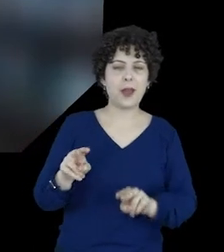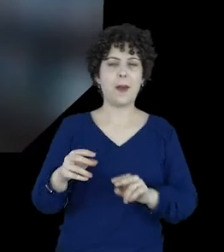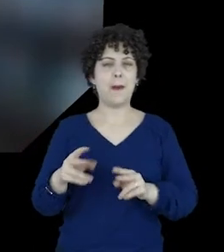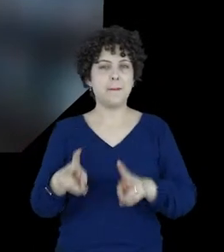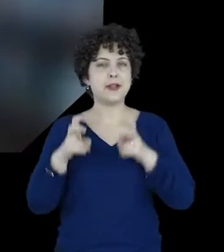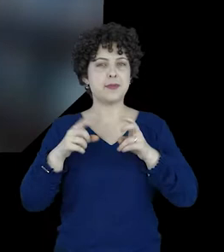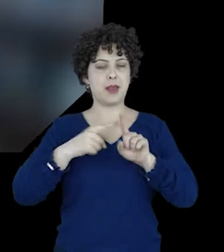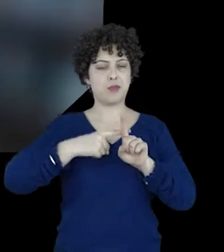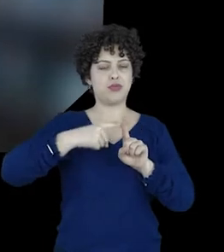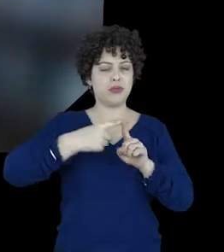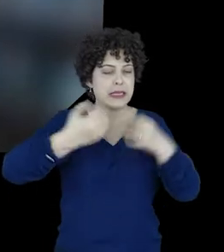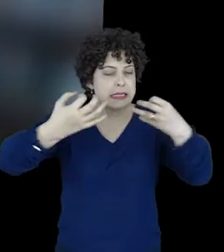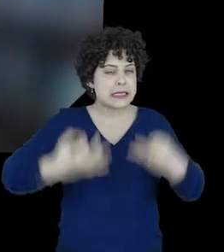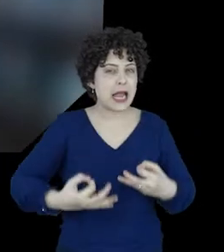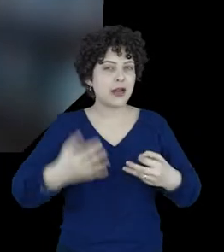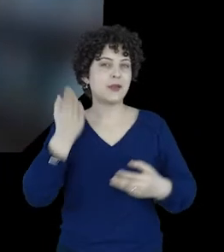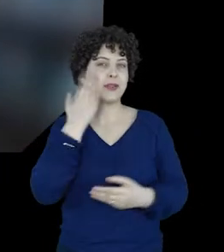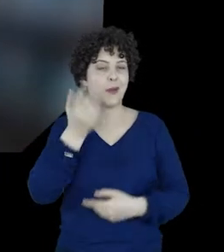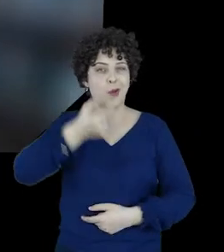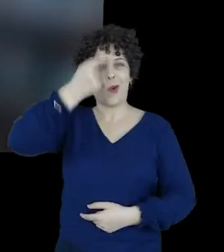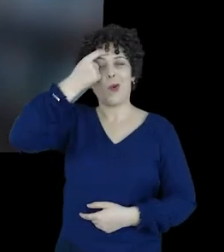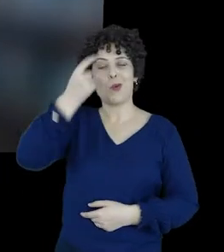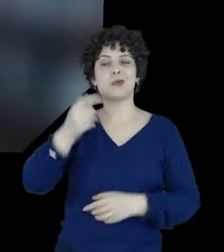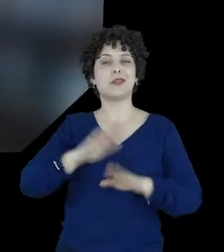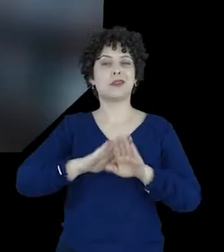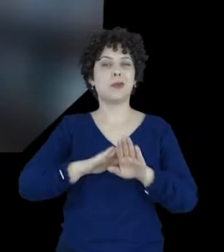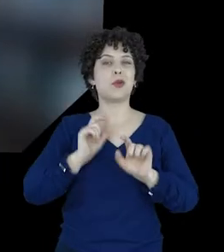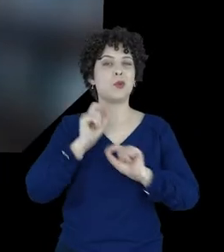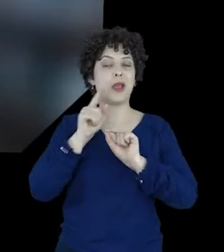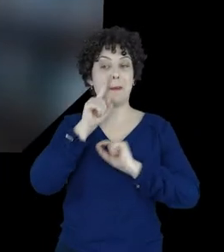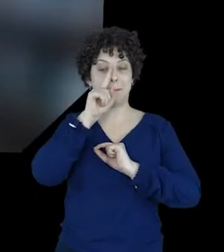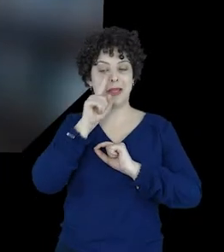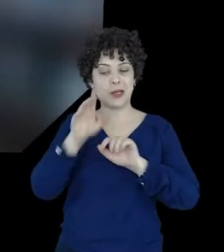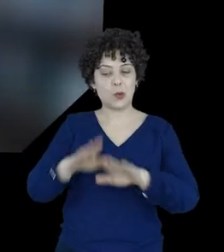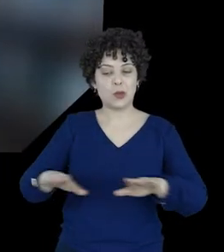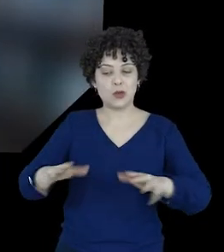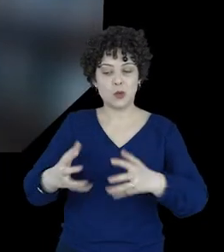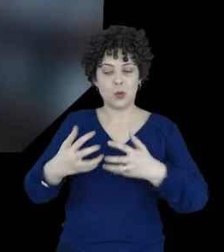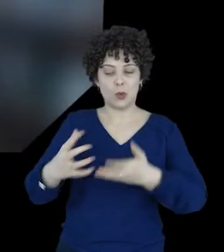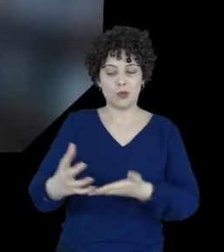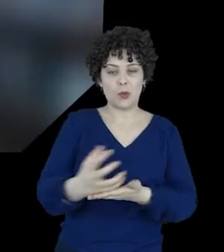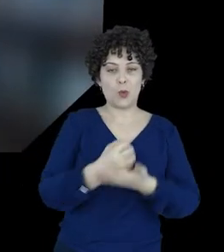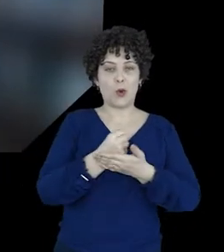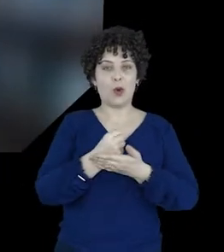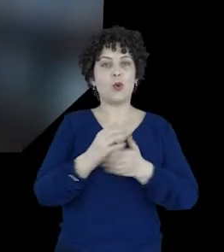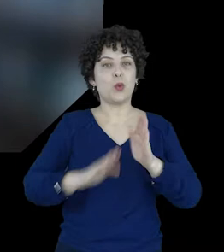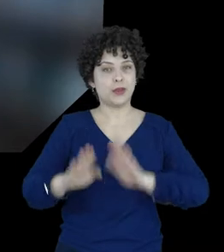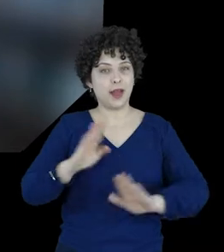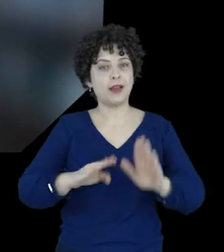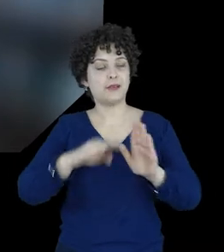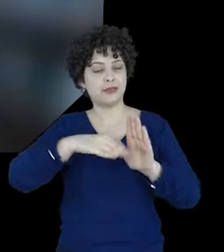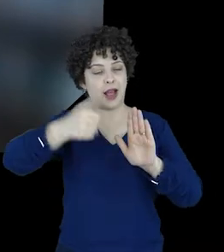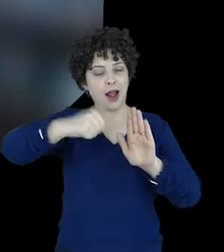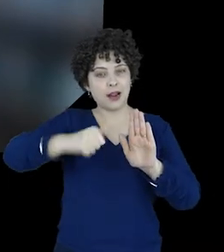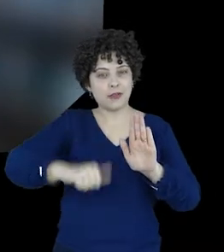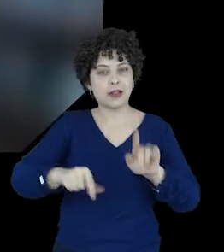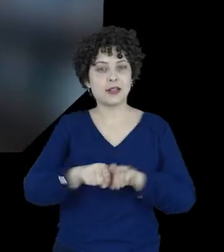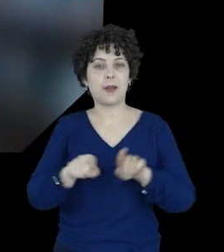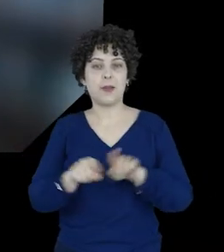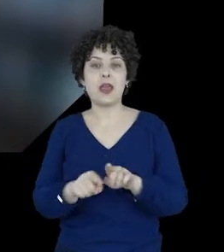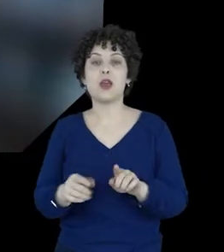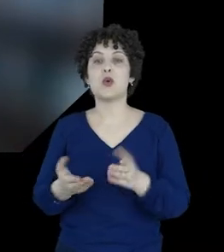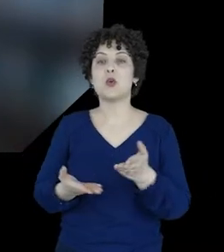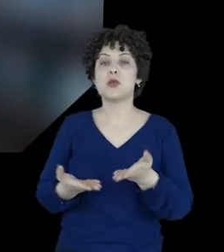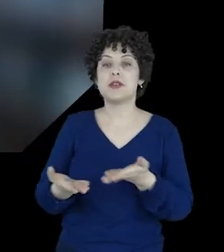um grau adequado de certeza, considerando os riscos do processamento de dados da criança. Devem explicar o teor do